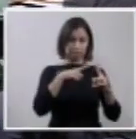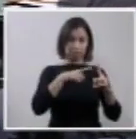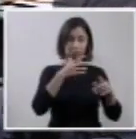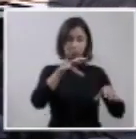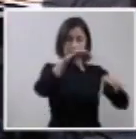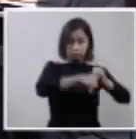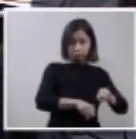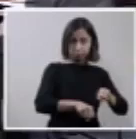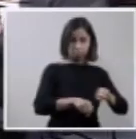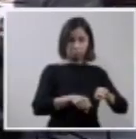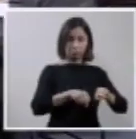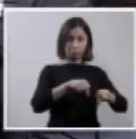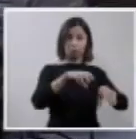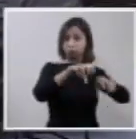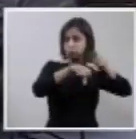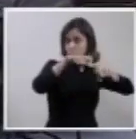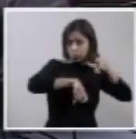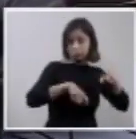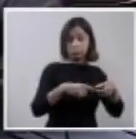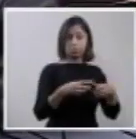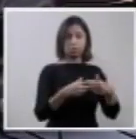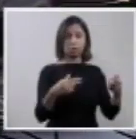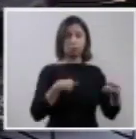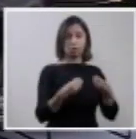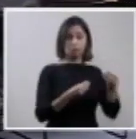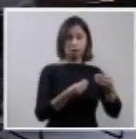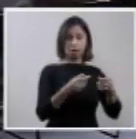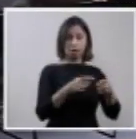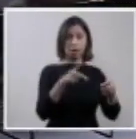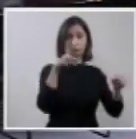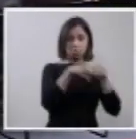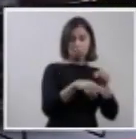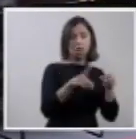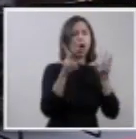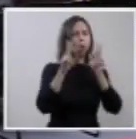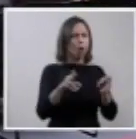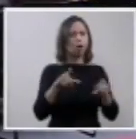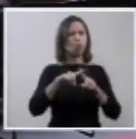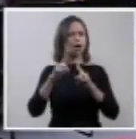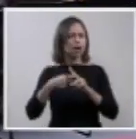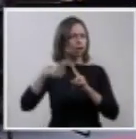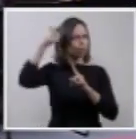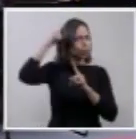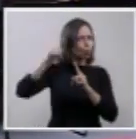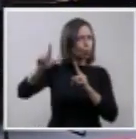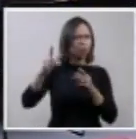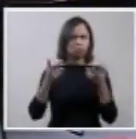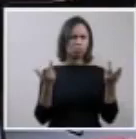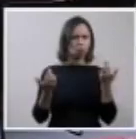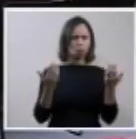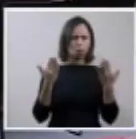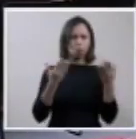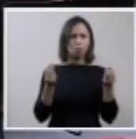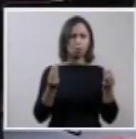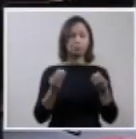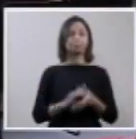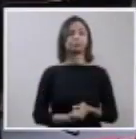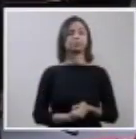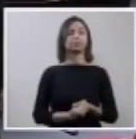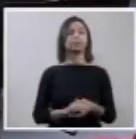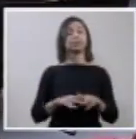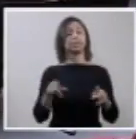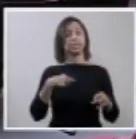ou pela interrupção no caso de anencefalia? Bom, eu disse no ano passado que se os homens